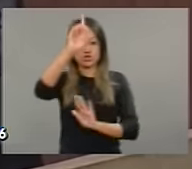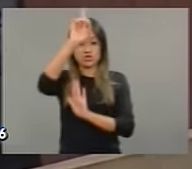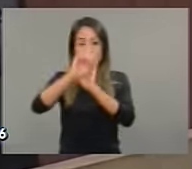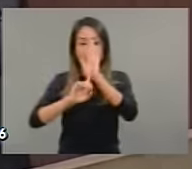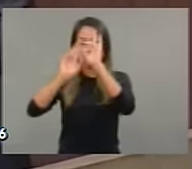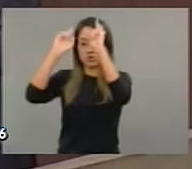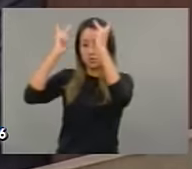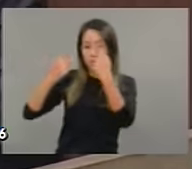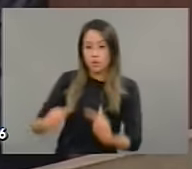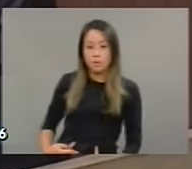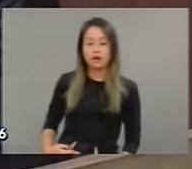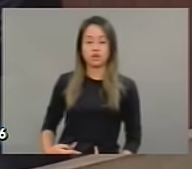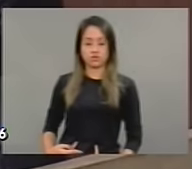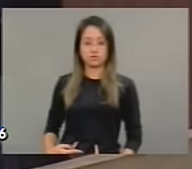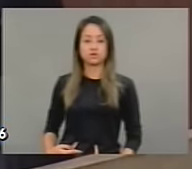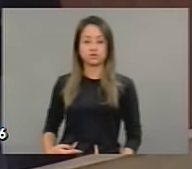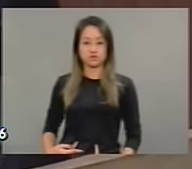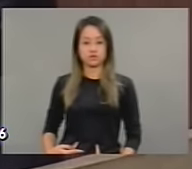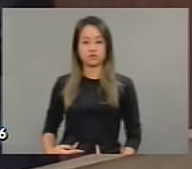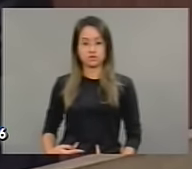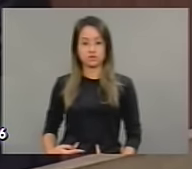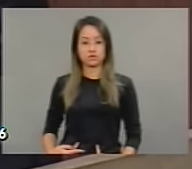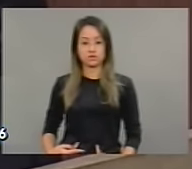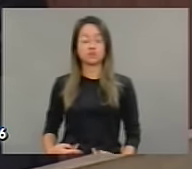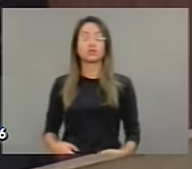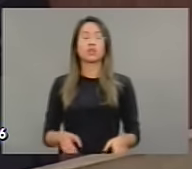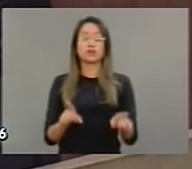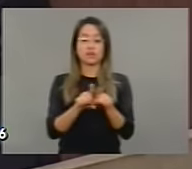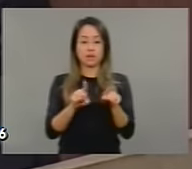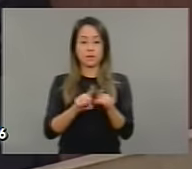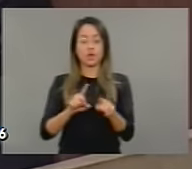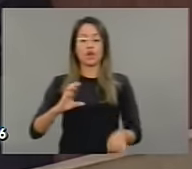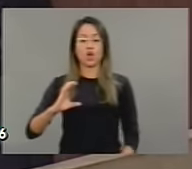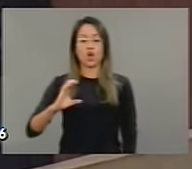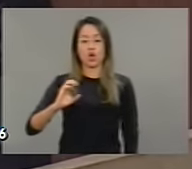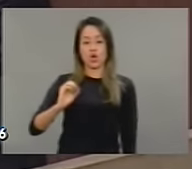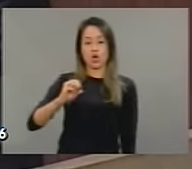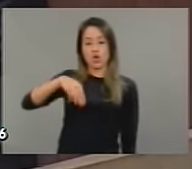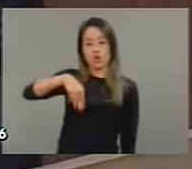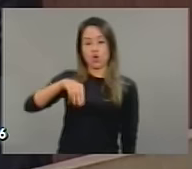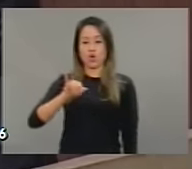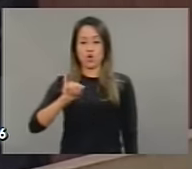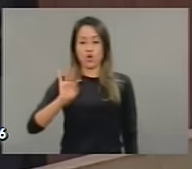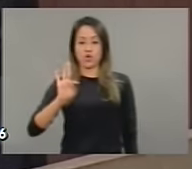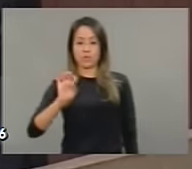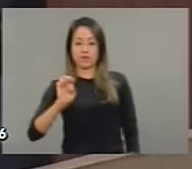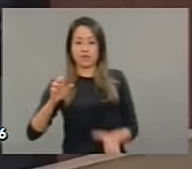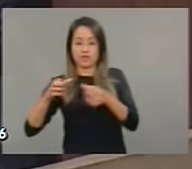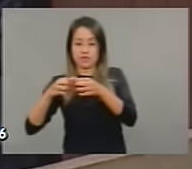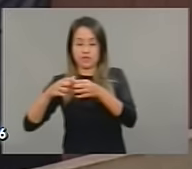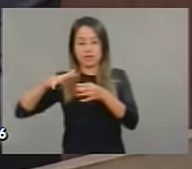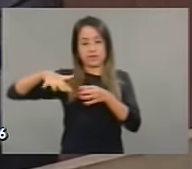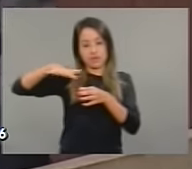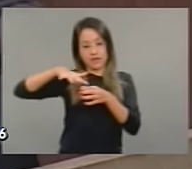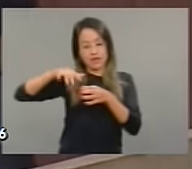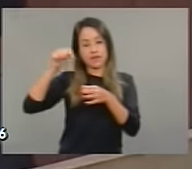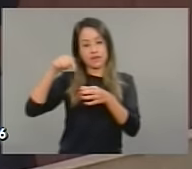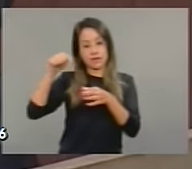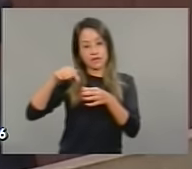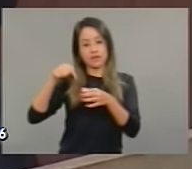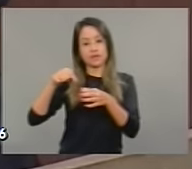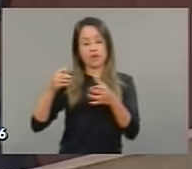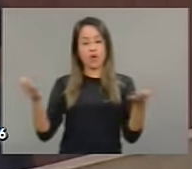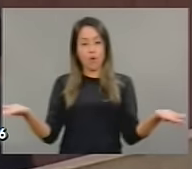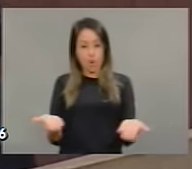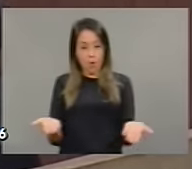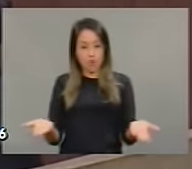parlamentar, no mesmo dia que nós vamos lançar um comitê pela prevenção dos homicídios, portanto, para reduzir a violência. Não